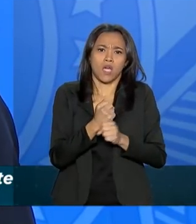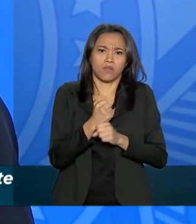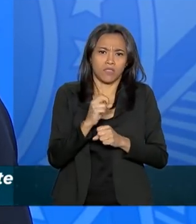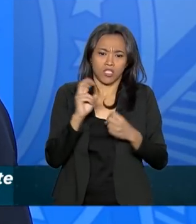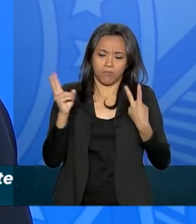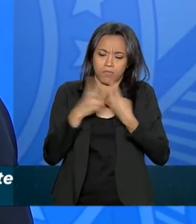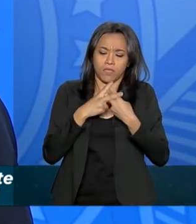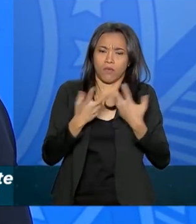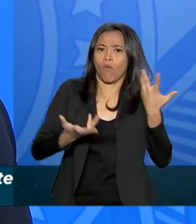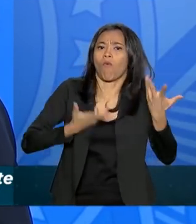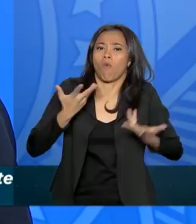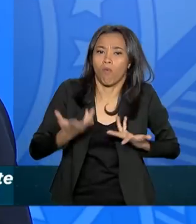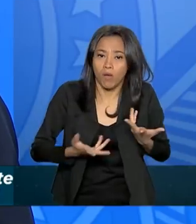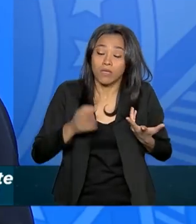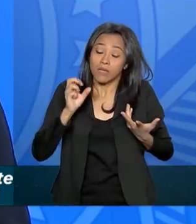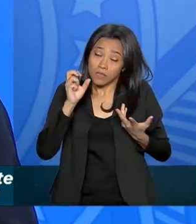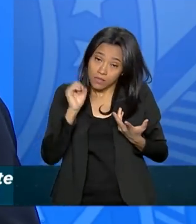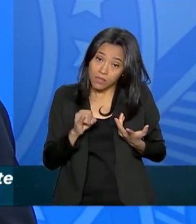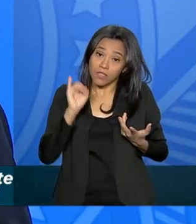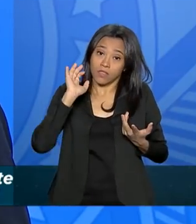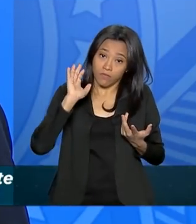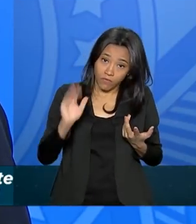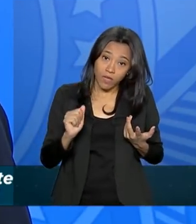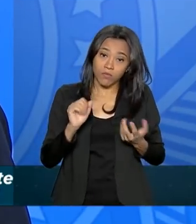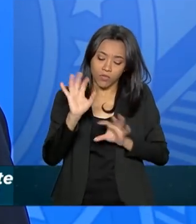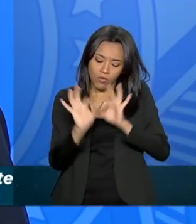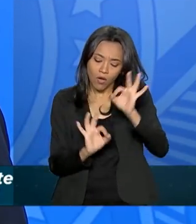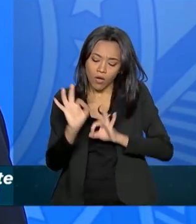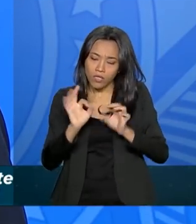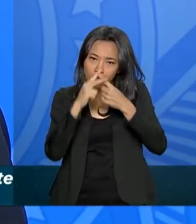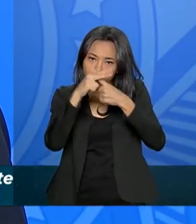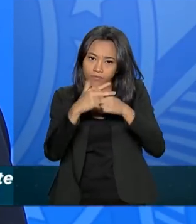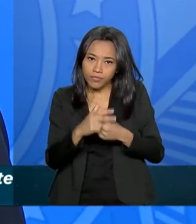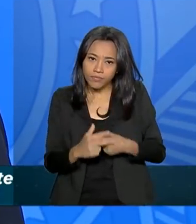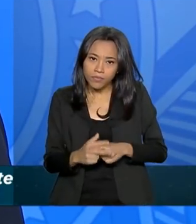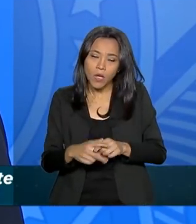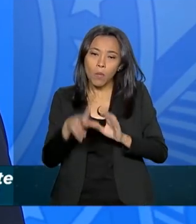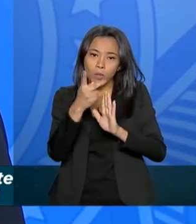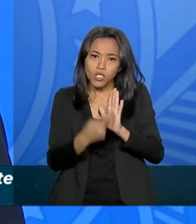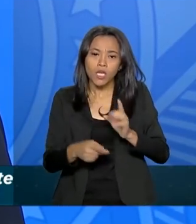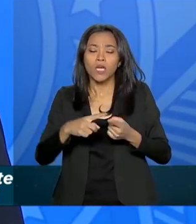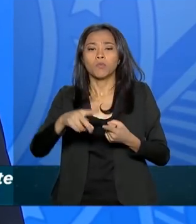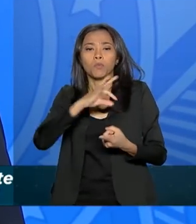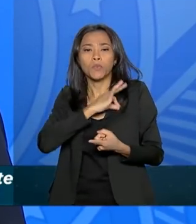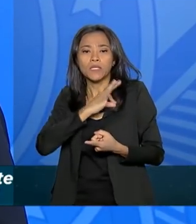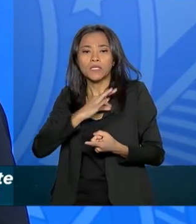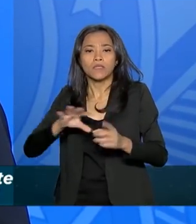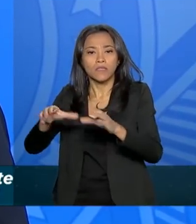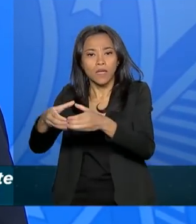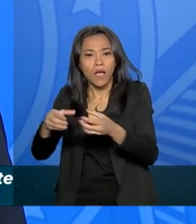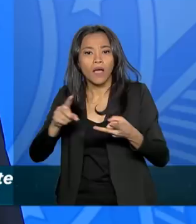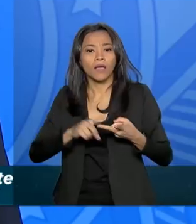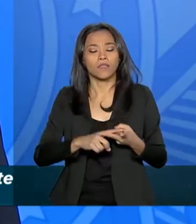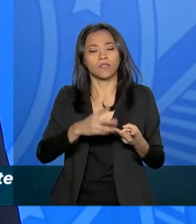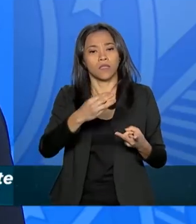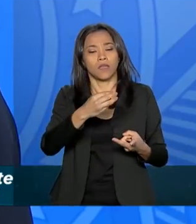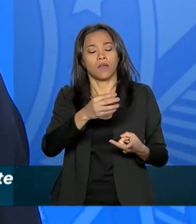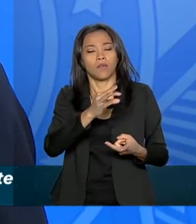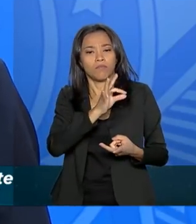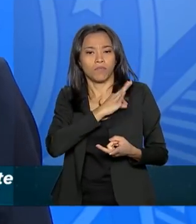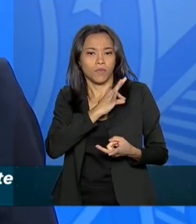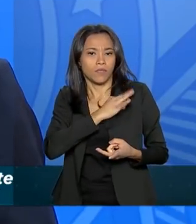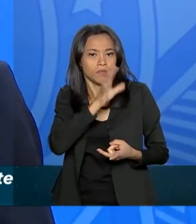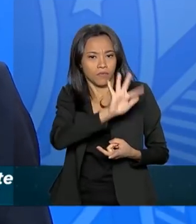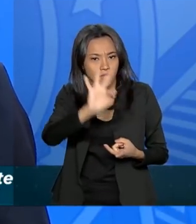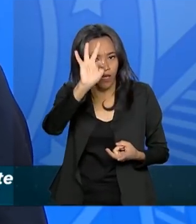Forças Armadas, no meu entendente, vai estender nesse projeto para os policiais federais, PRF, policiais militares,